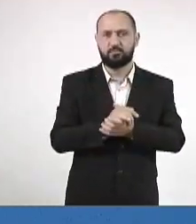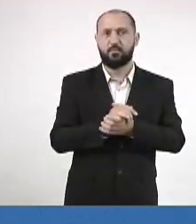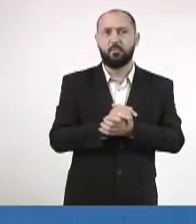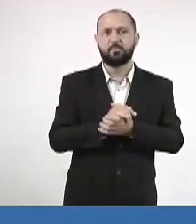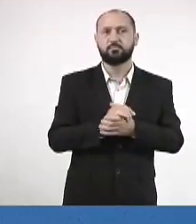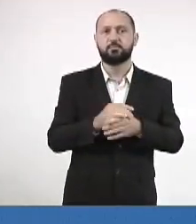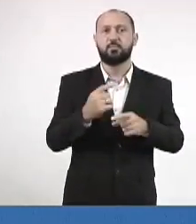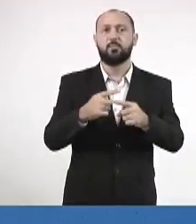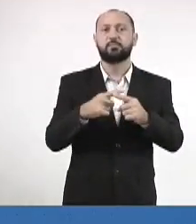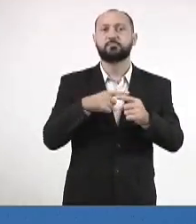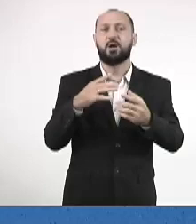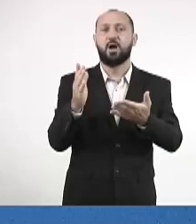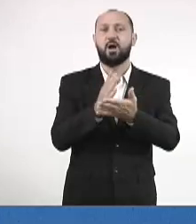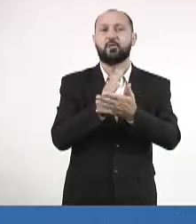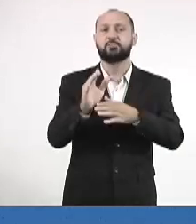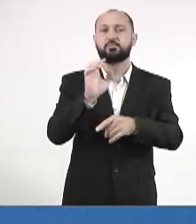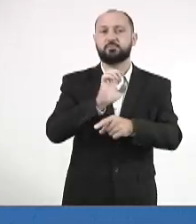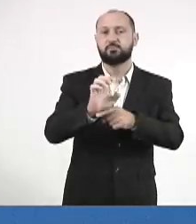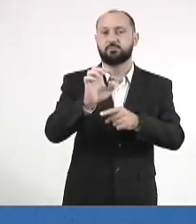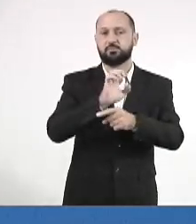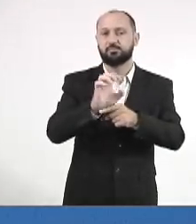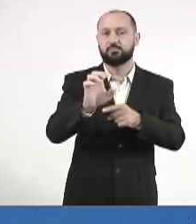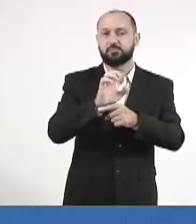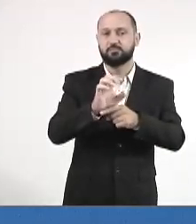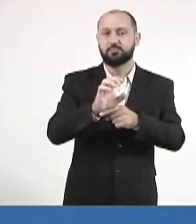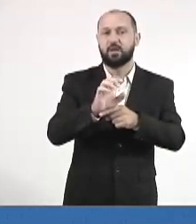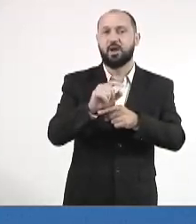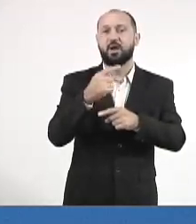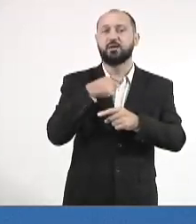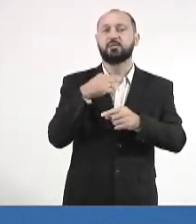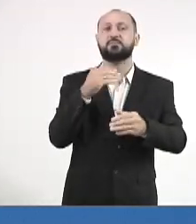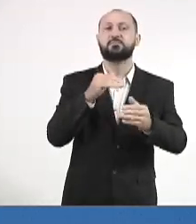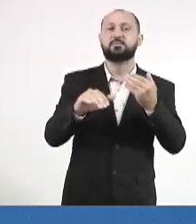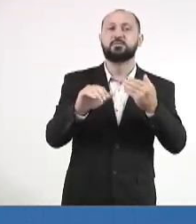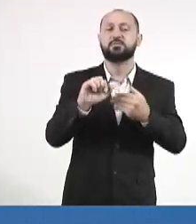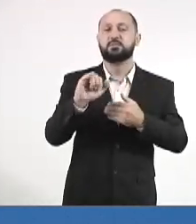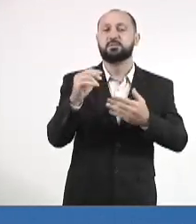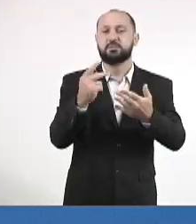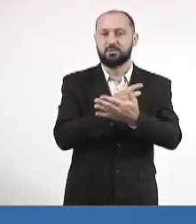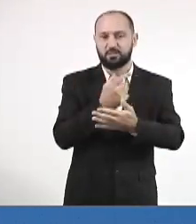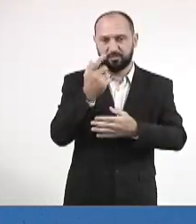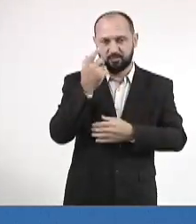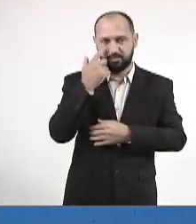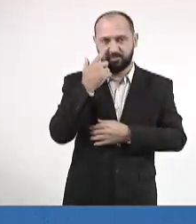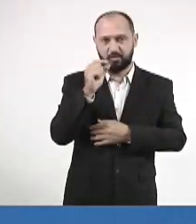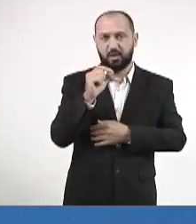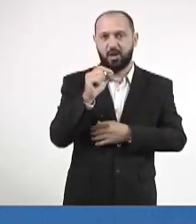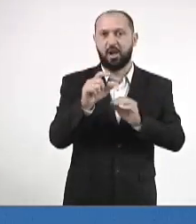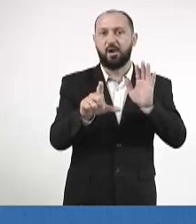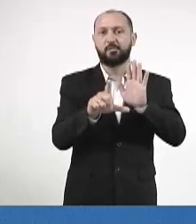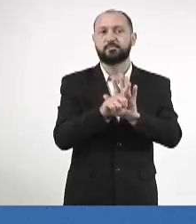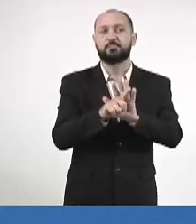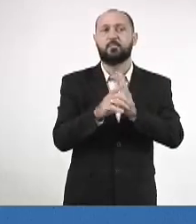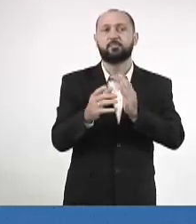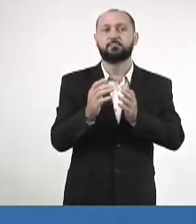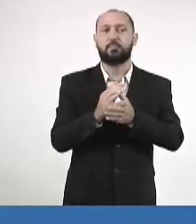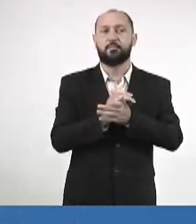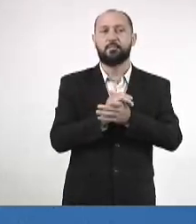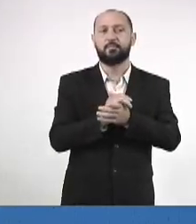Porque aqui em alguns Estados é lei e aqui é inconstitucional. Então, se a gente olhar a letra fria e não ter